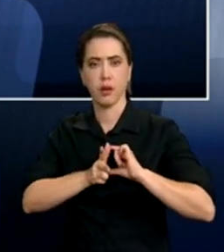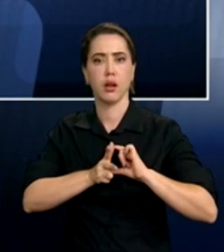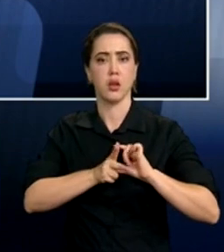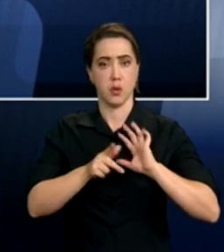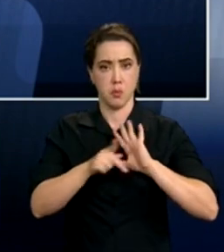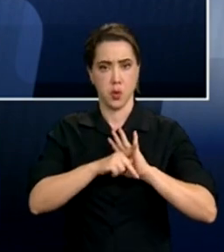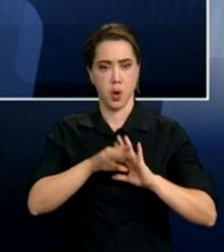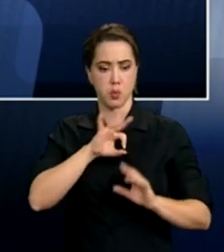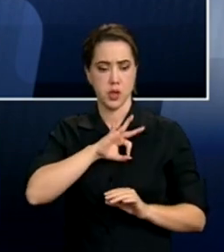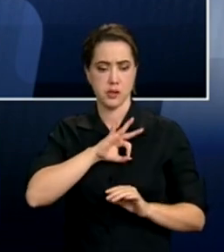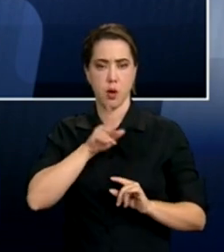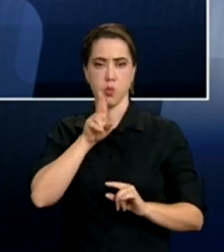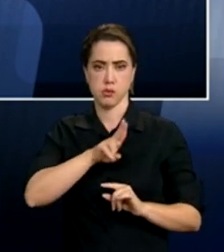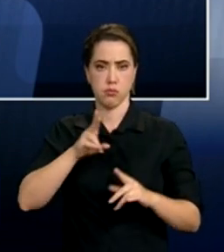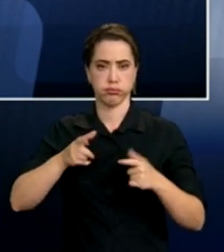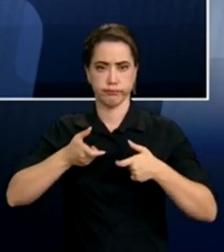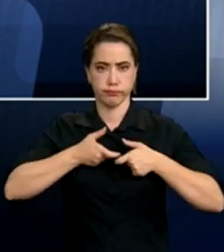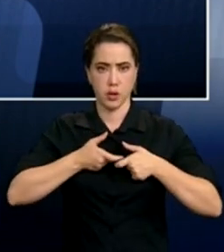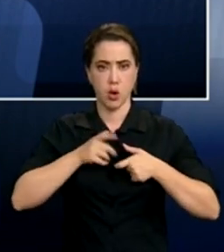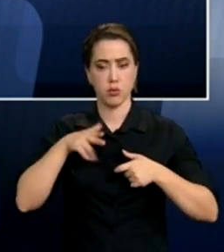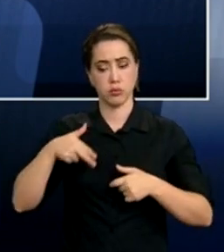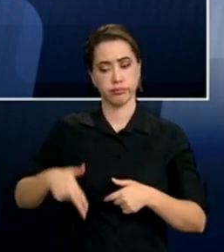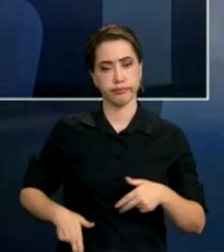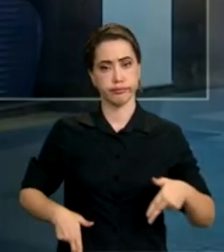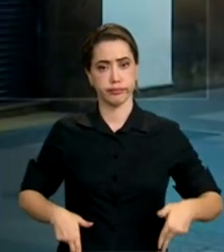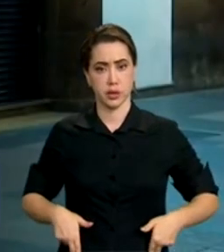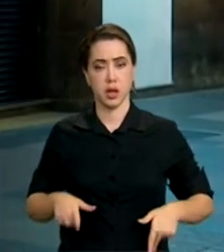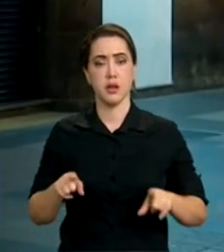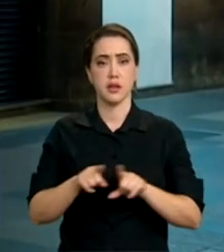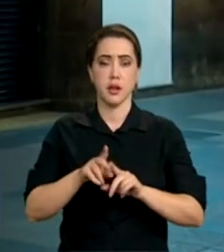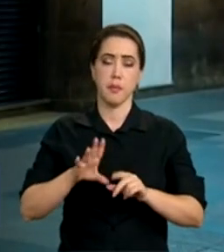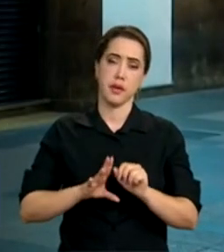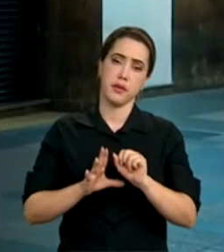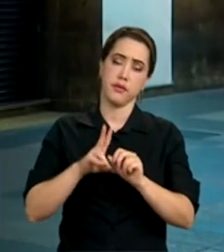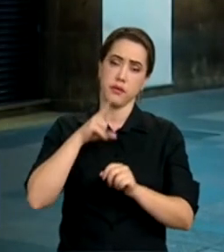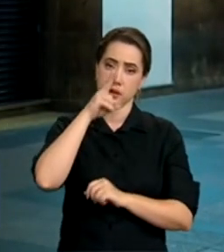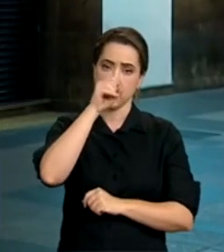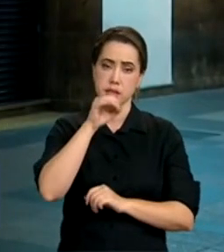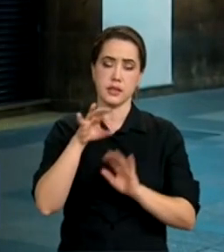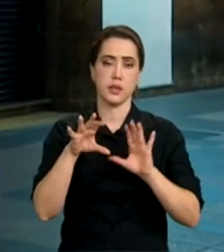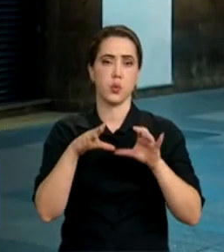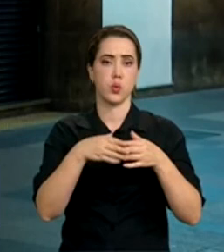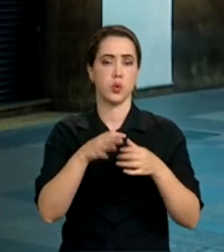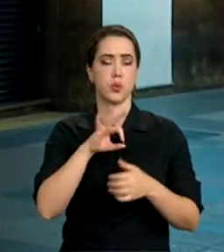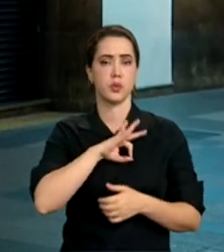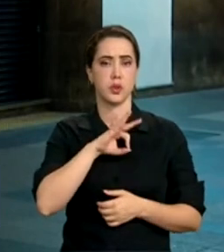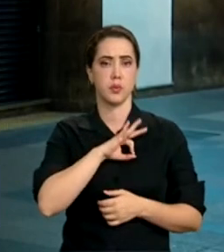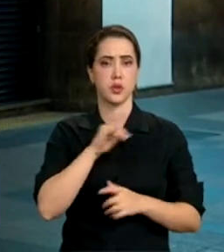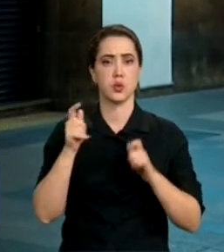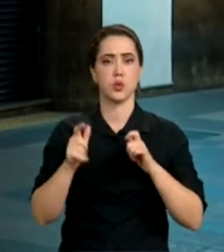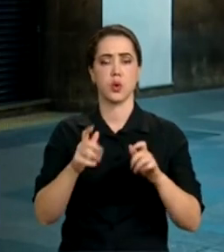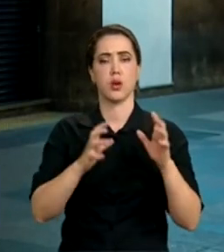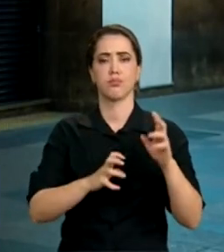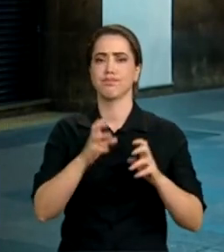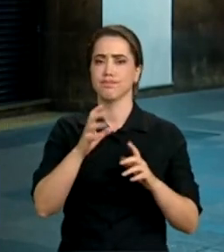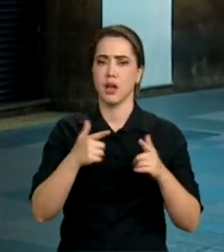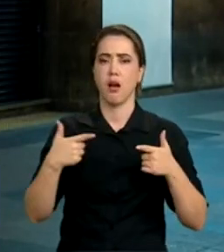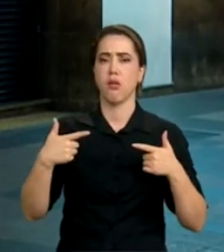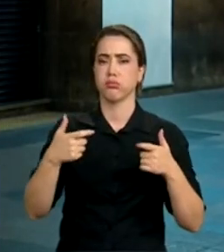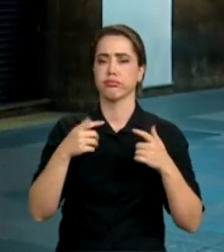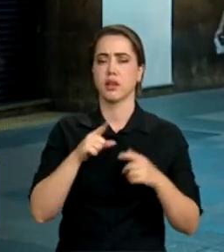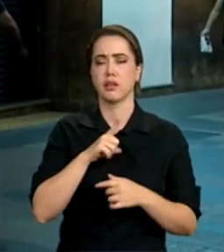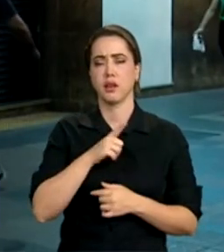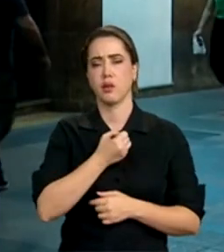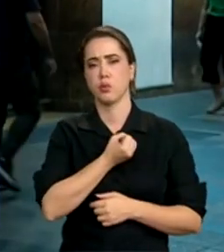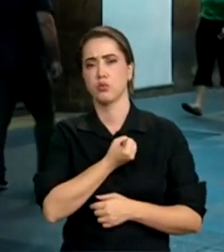do controle das armas de fogo e também o fortalecimento da polícia nas áreas de conflito, onde tem uma grande concentração de